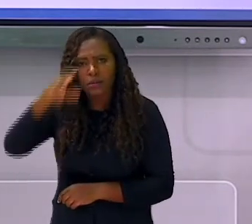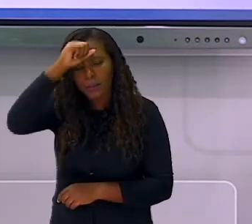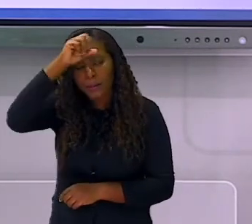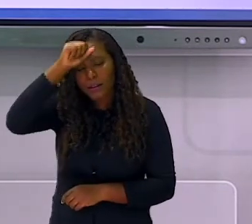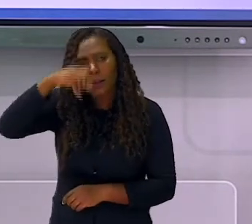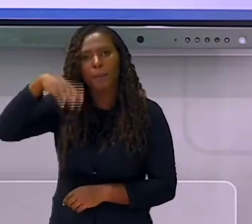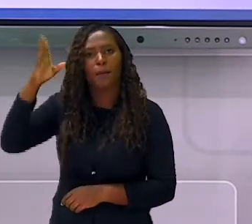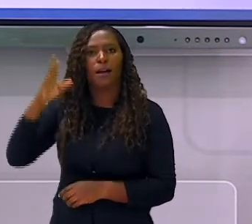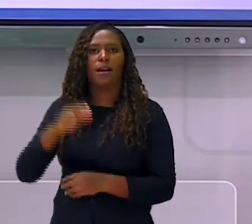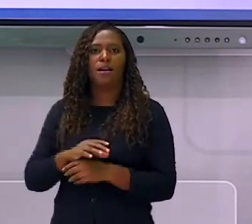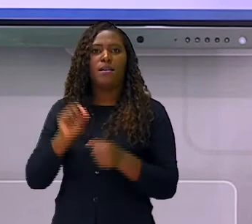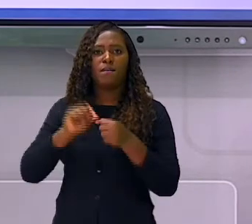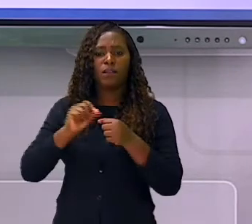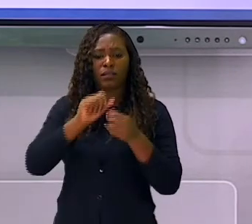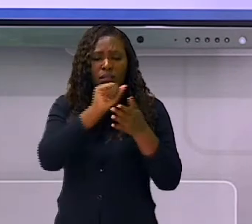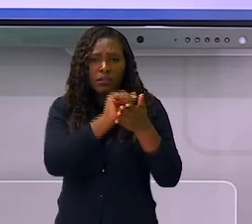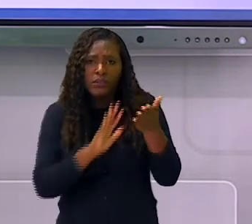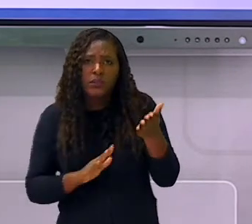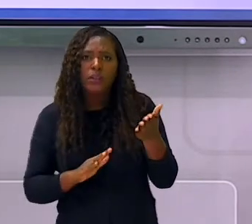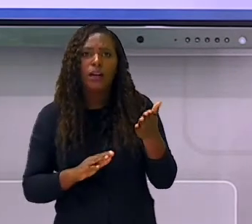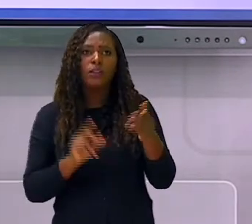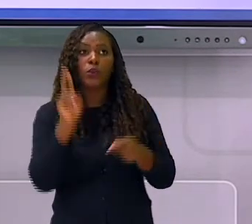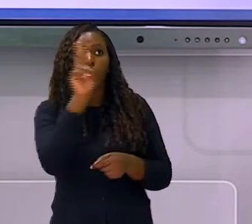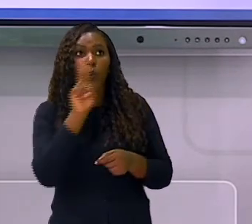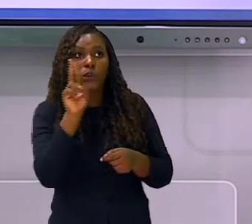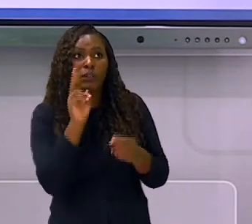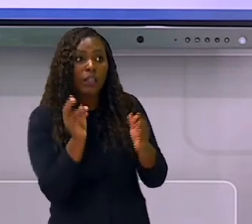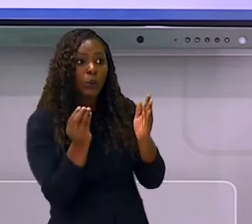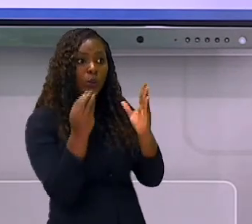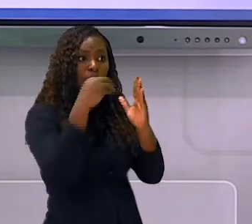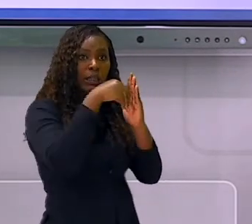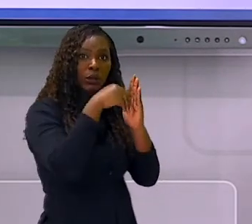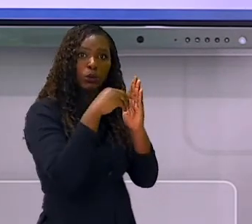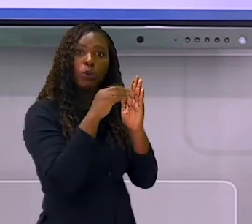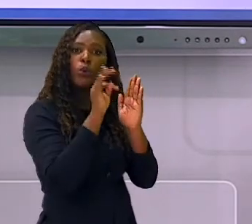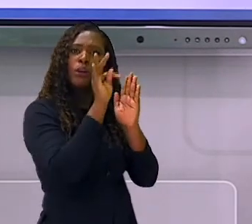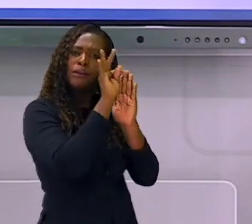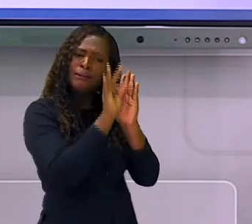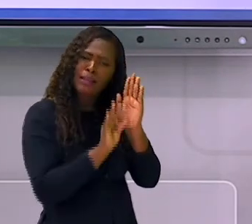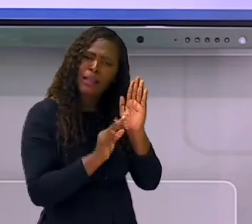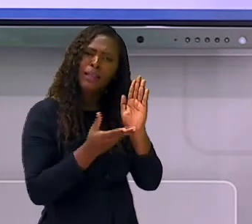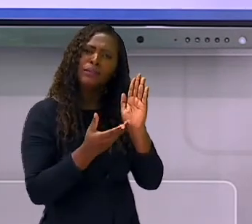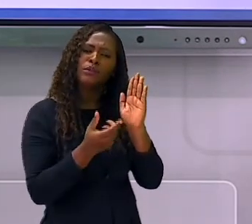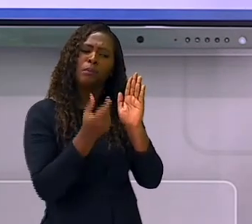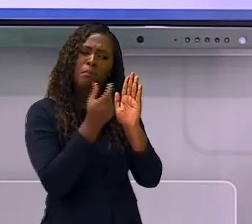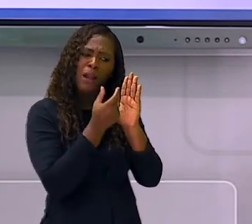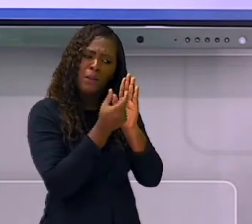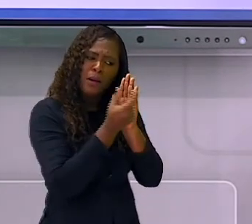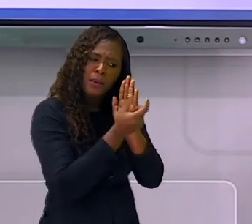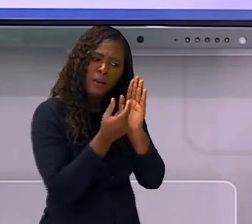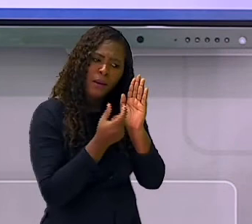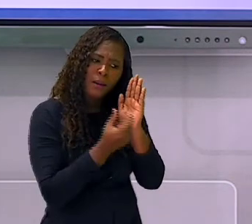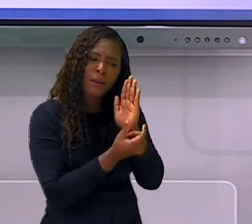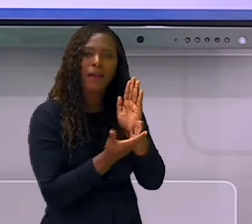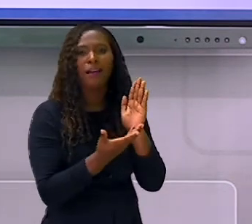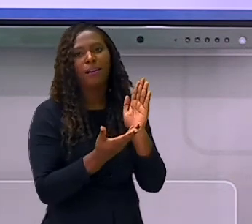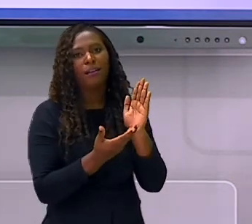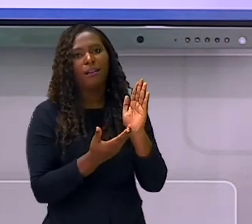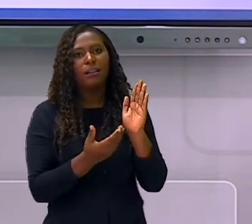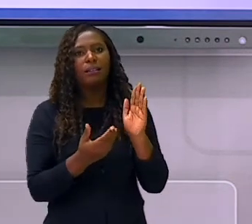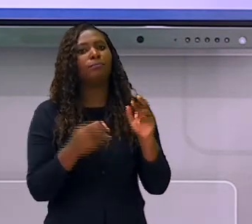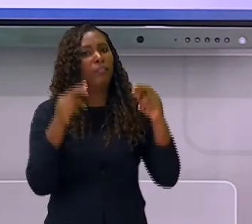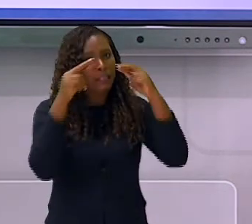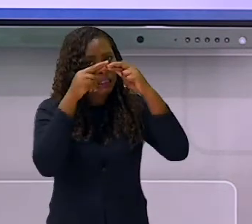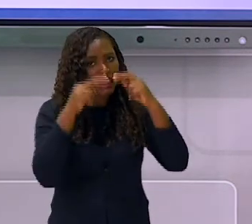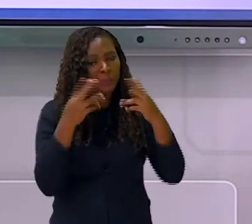palavras e textos. Dê sempre orientações claras com exemplos práticos. Crie brincadeiras lúdicas